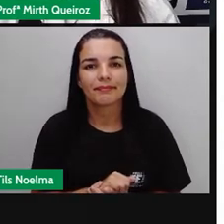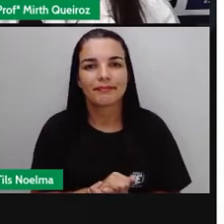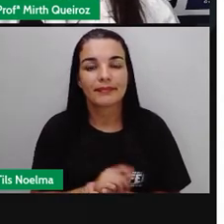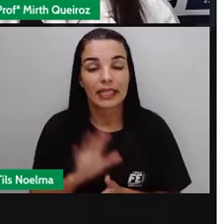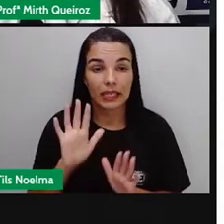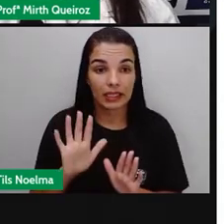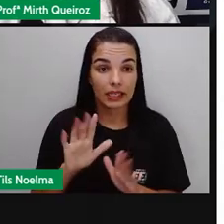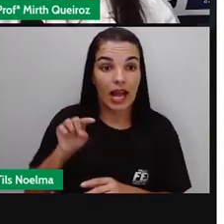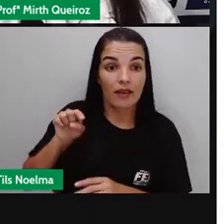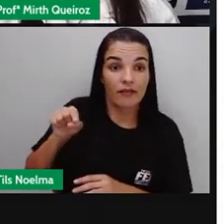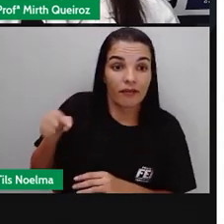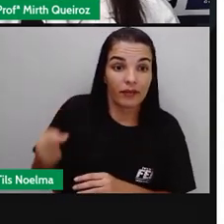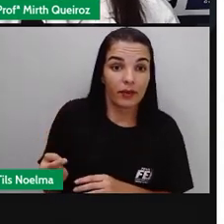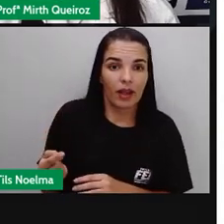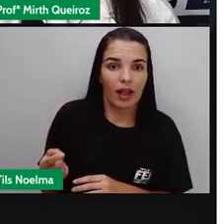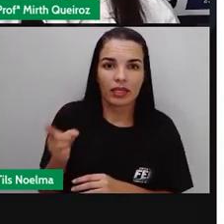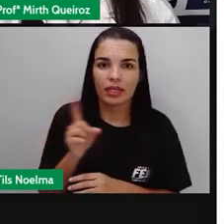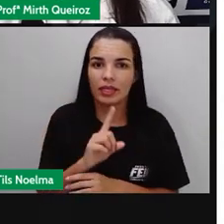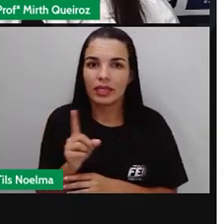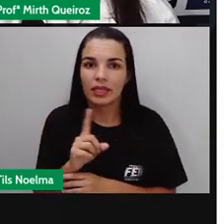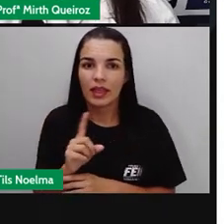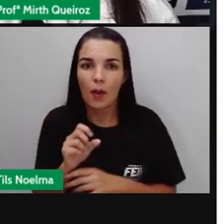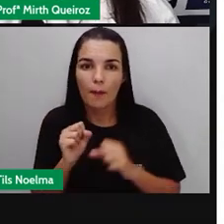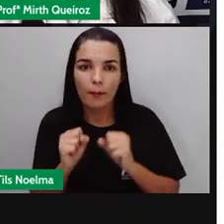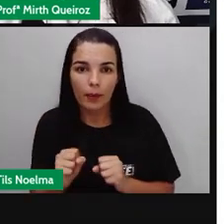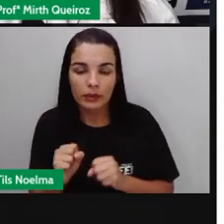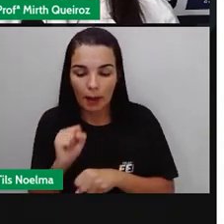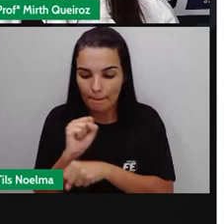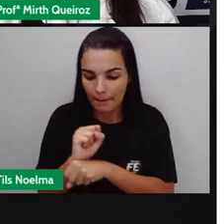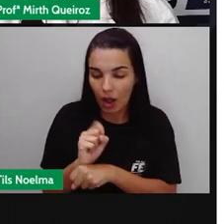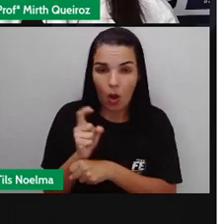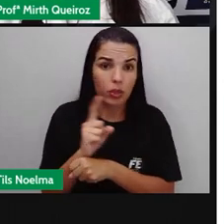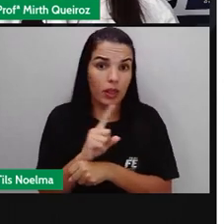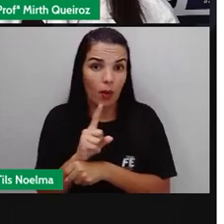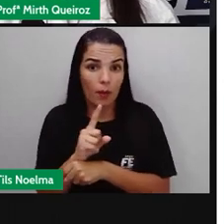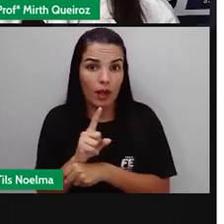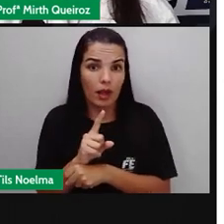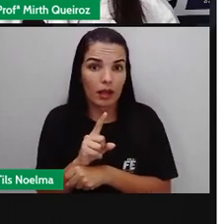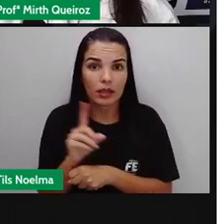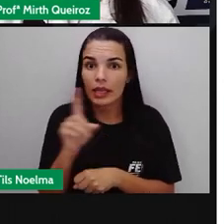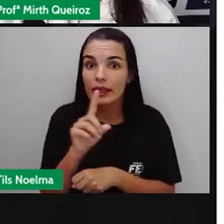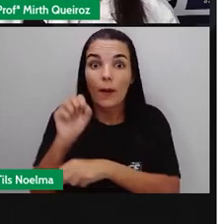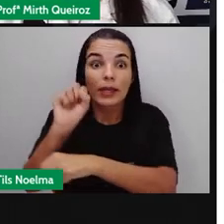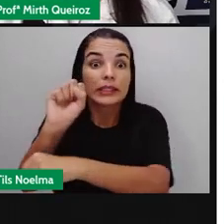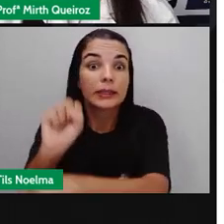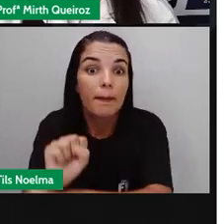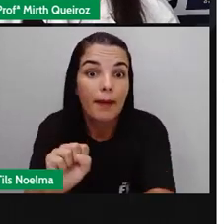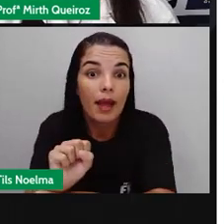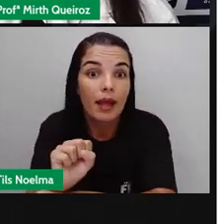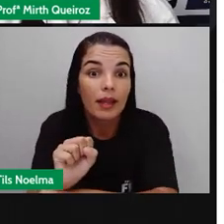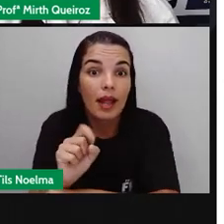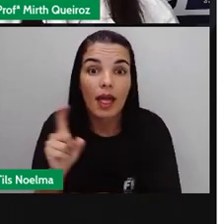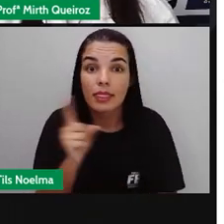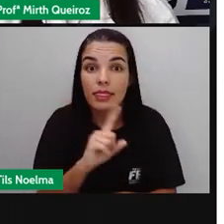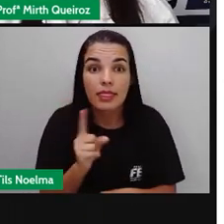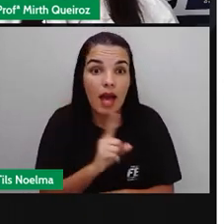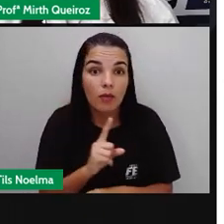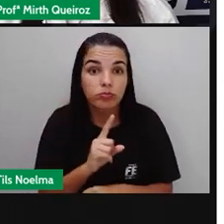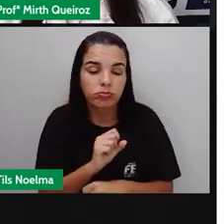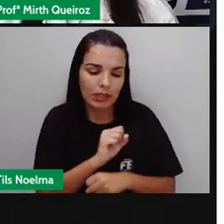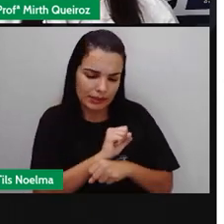A vírgula pode ser uma pausa ou não. Não espere. Não